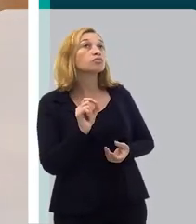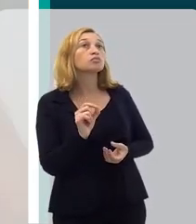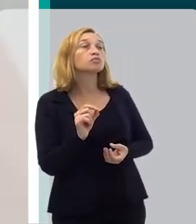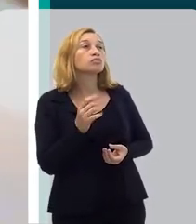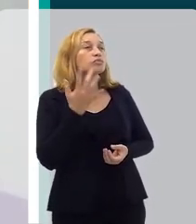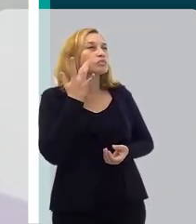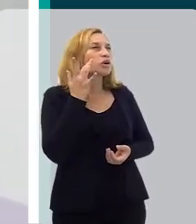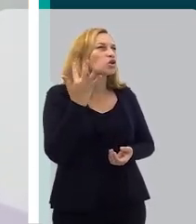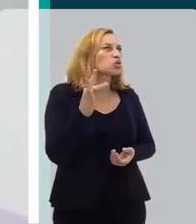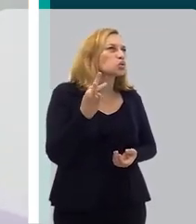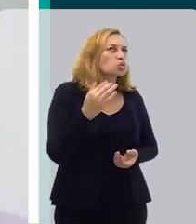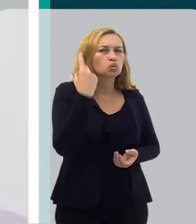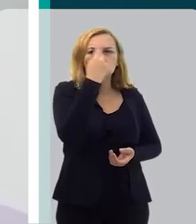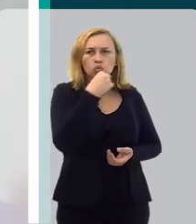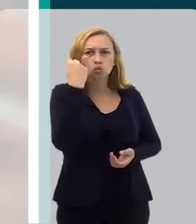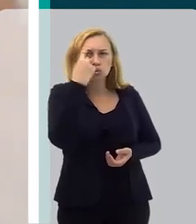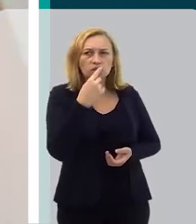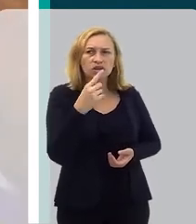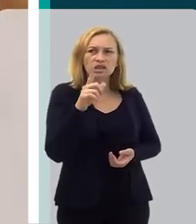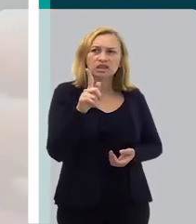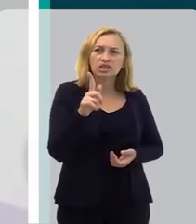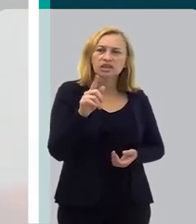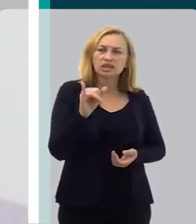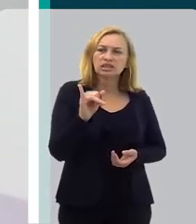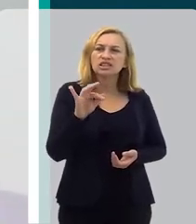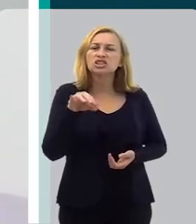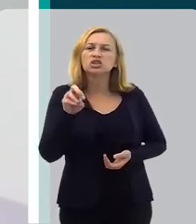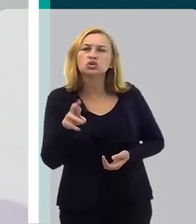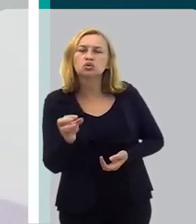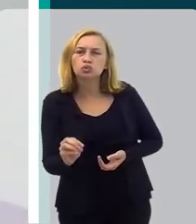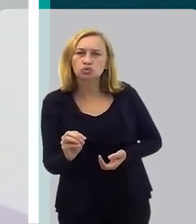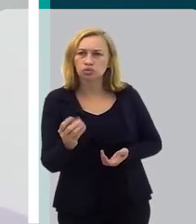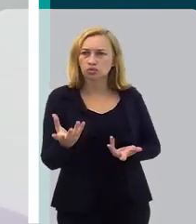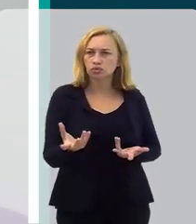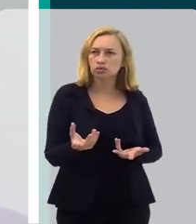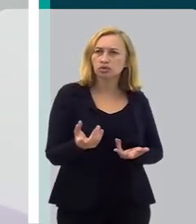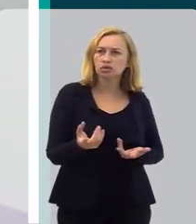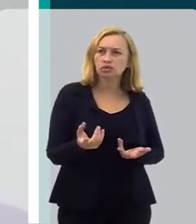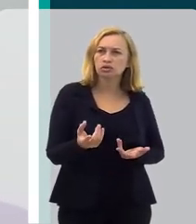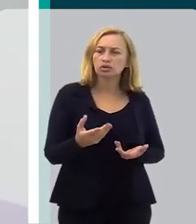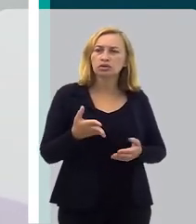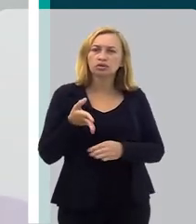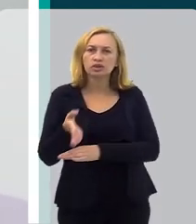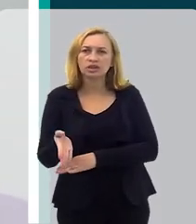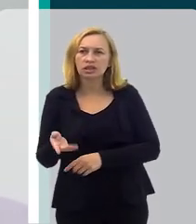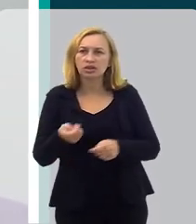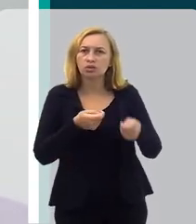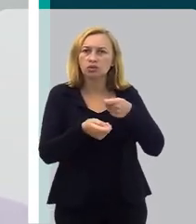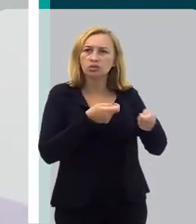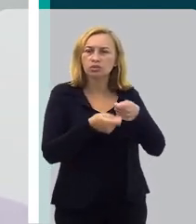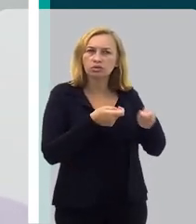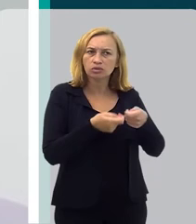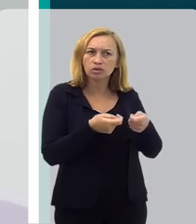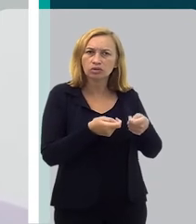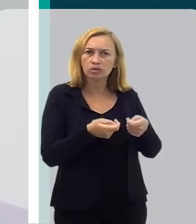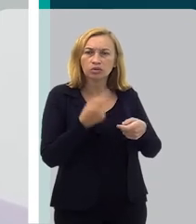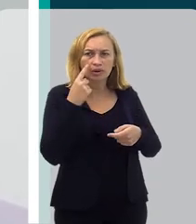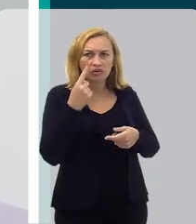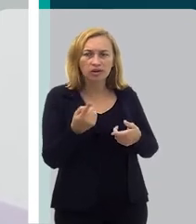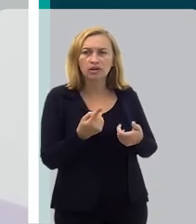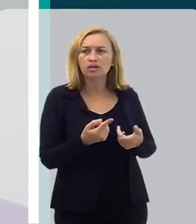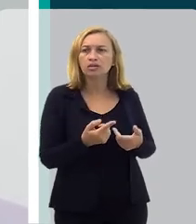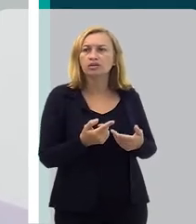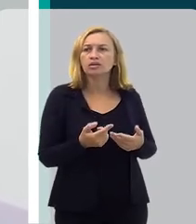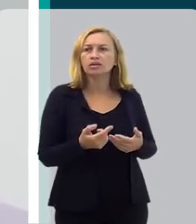seria uma dor orofacial. tem que extrair um CISO que não extrai numa clínica de família, você vai entrar com uma fila regulatória que é o CISREG.